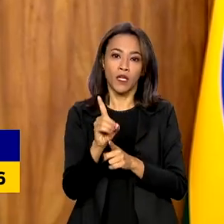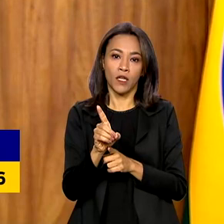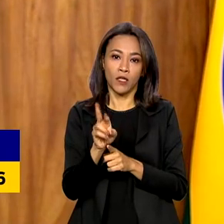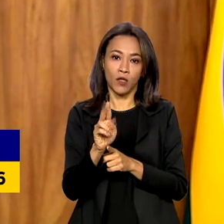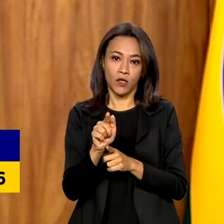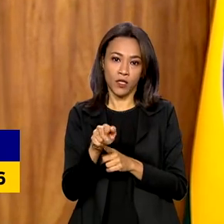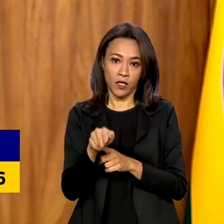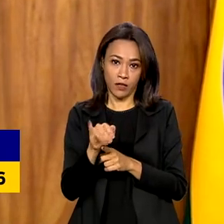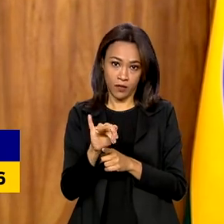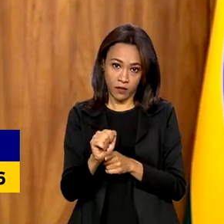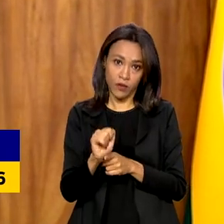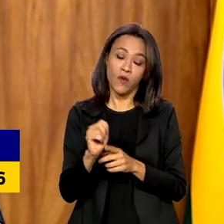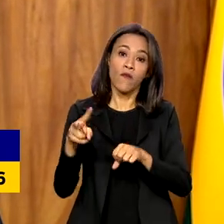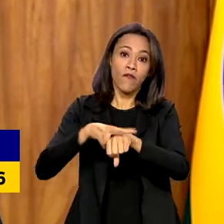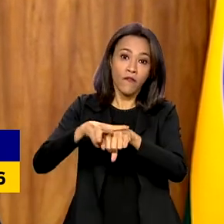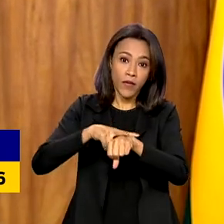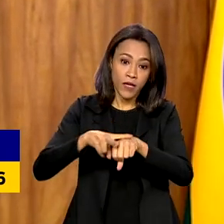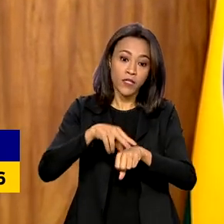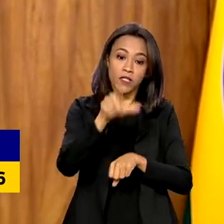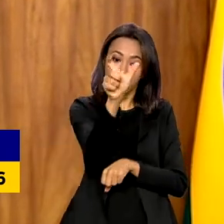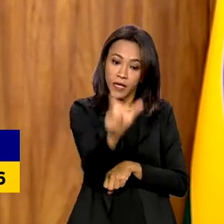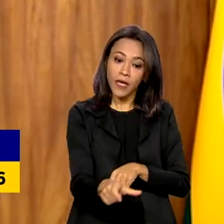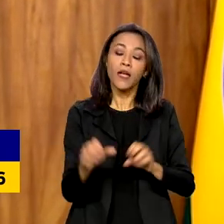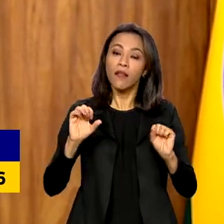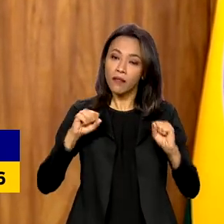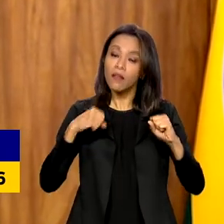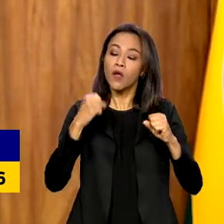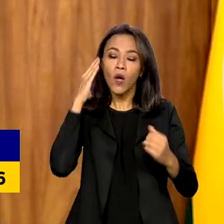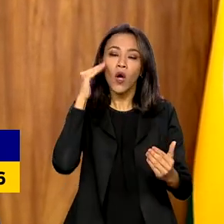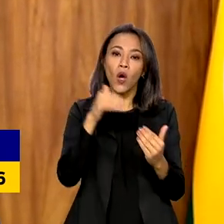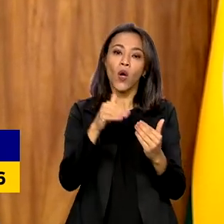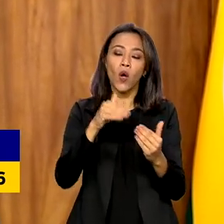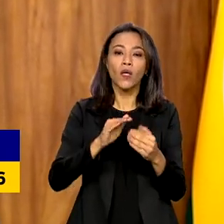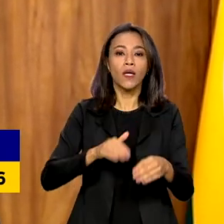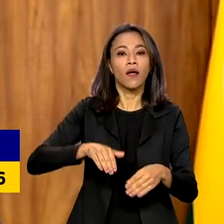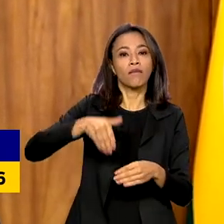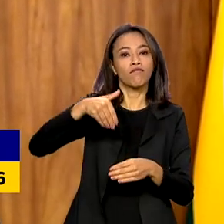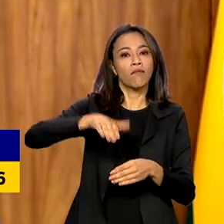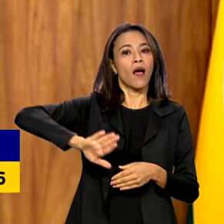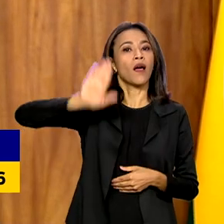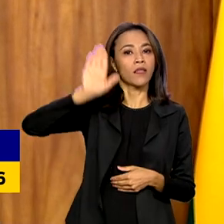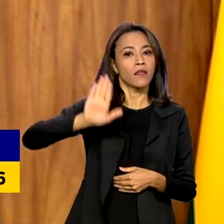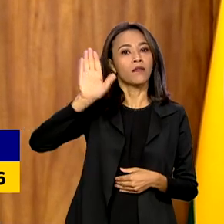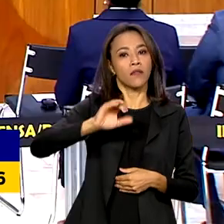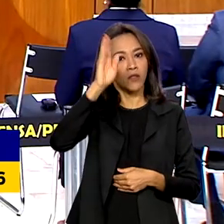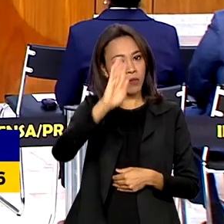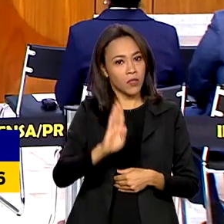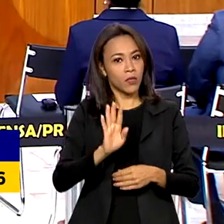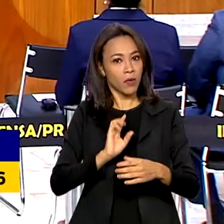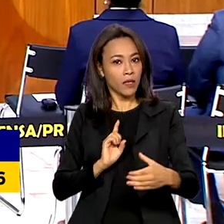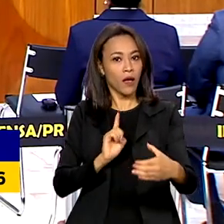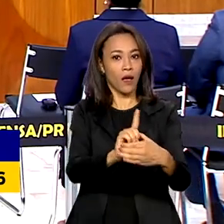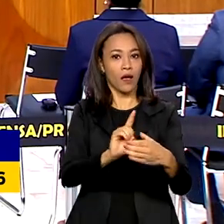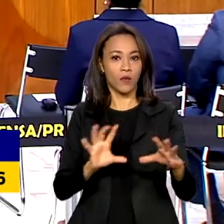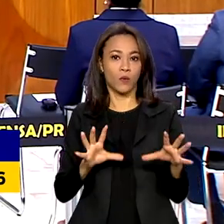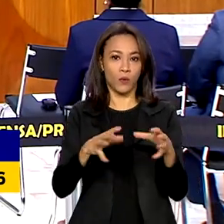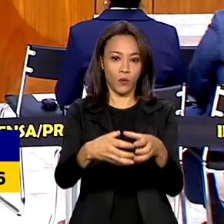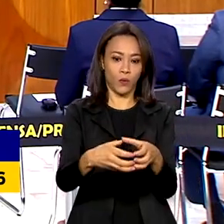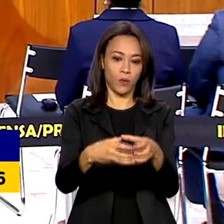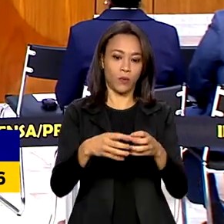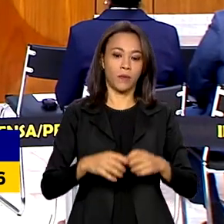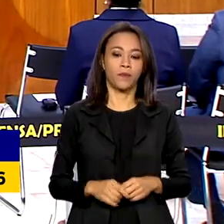O premier defendeu ainda a candidatura do Brasil para sediar a COP30 em 2025. Eu gostaria de